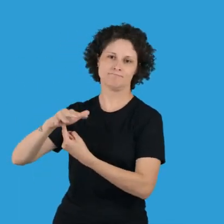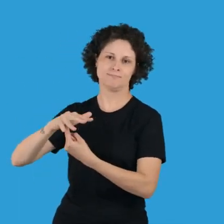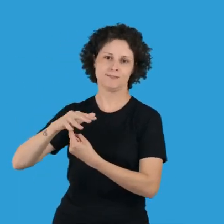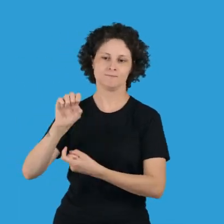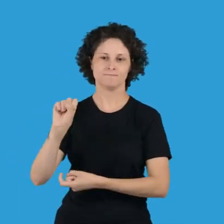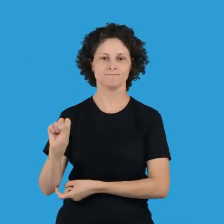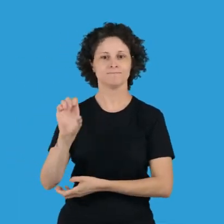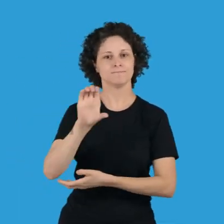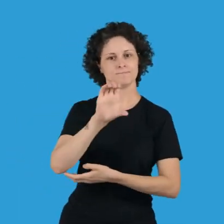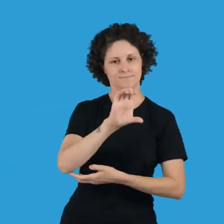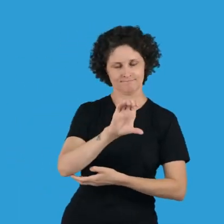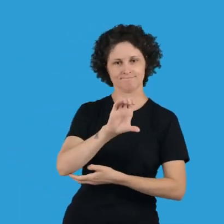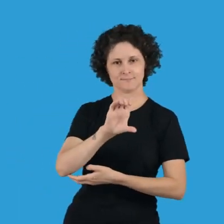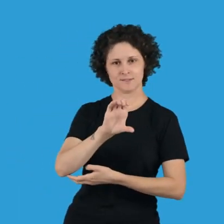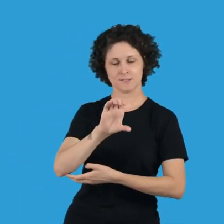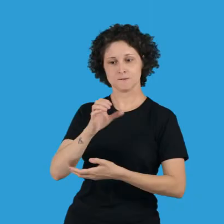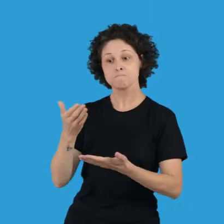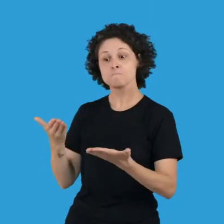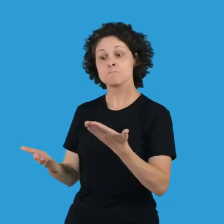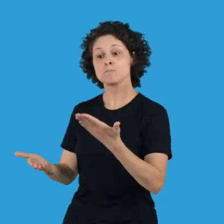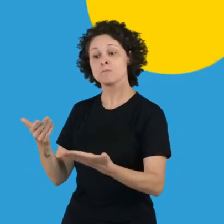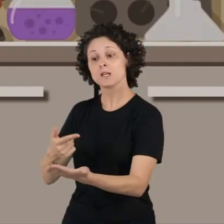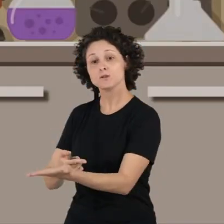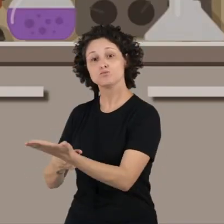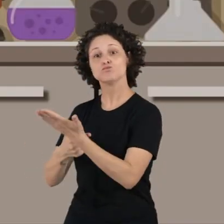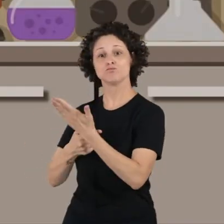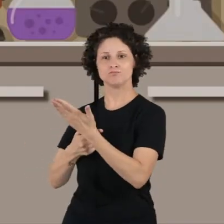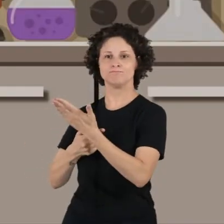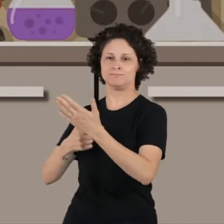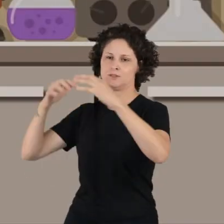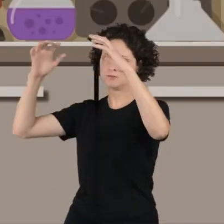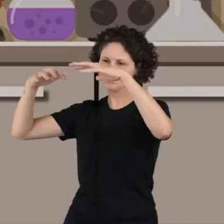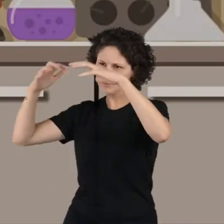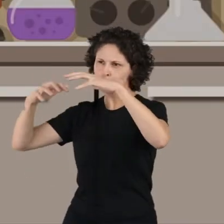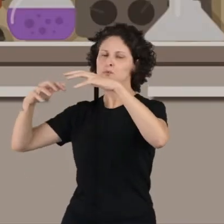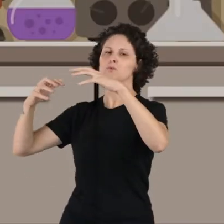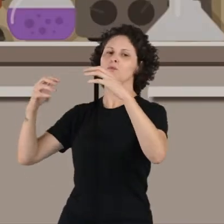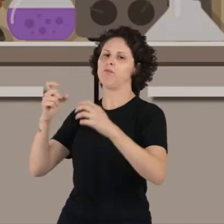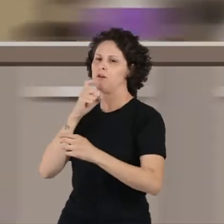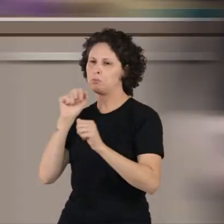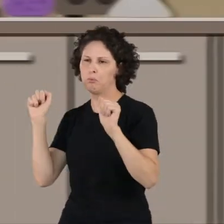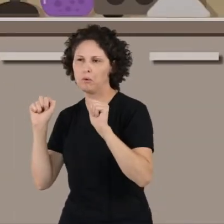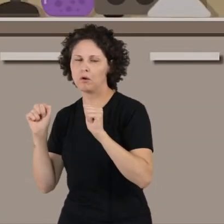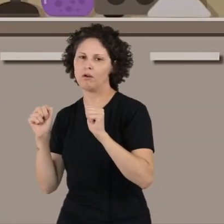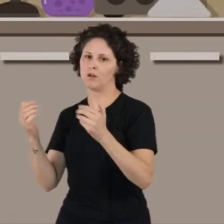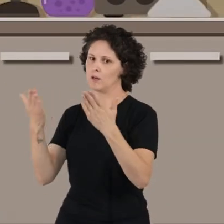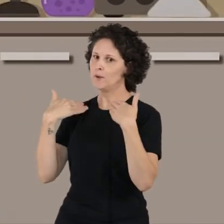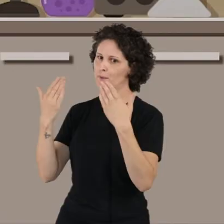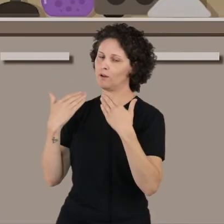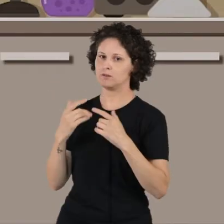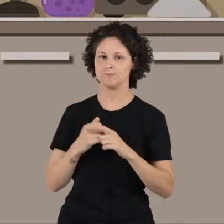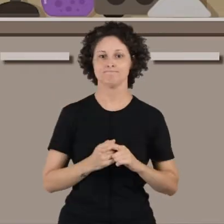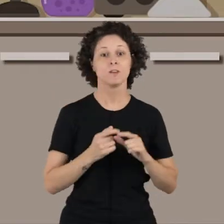Santa Catarina. Esse fenômeno também ajuda a regular as chuvas dos países vizinhos, como a Bolívia e o Paraguai. Mas e se a